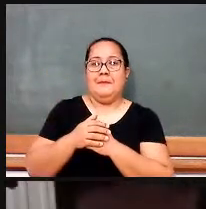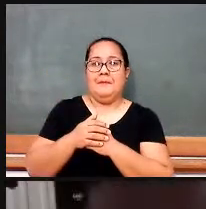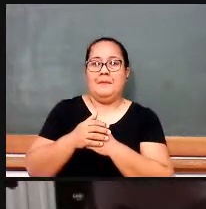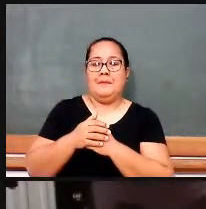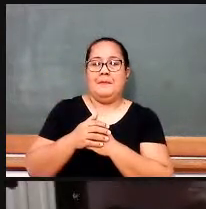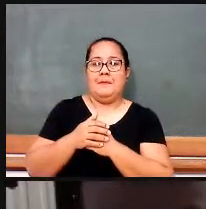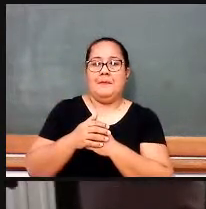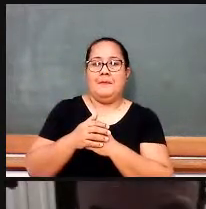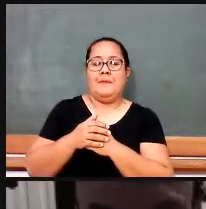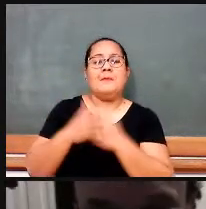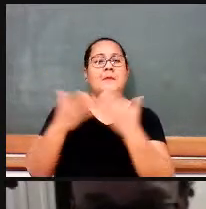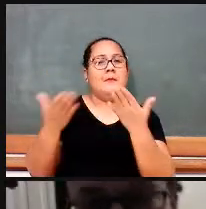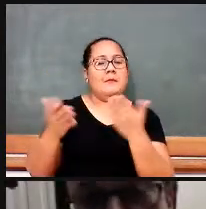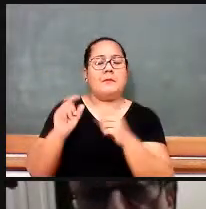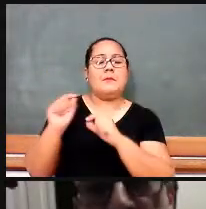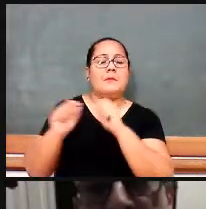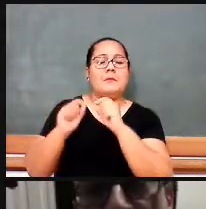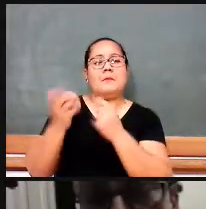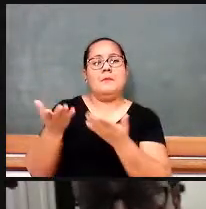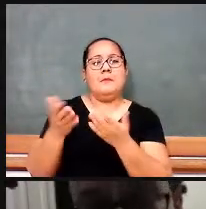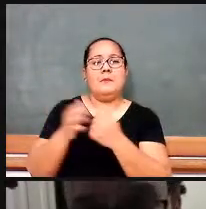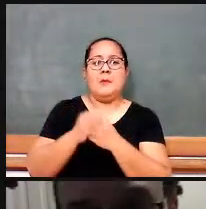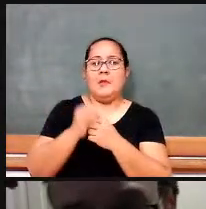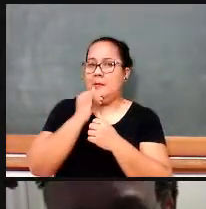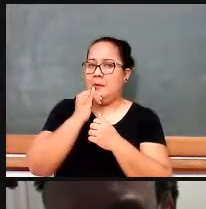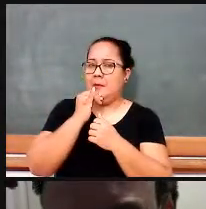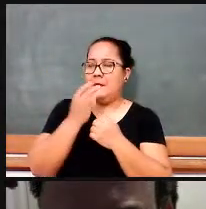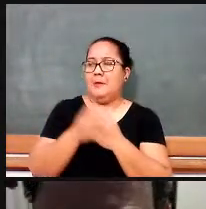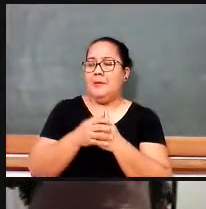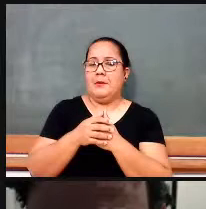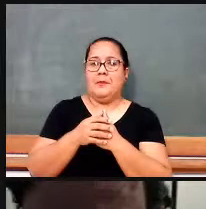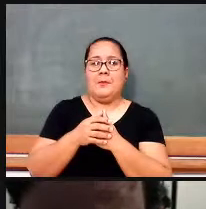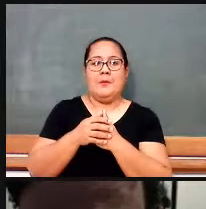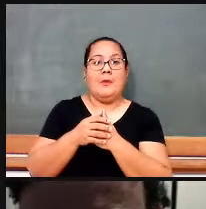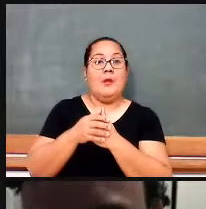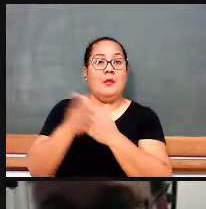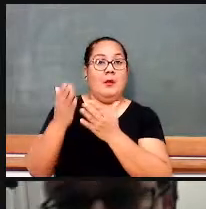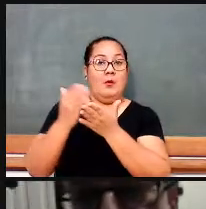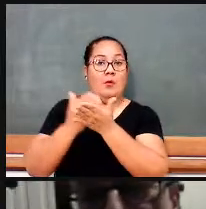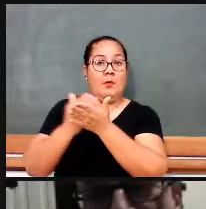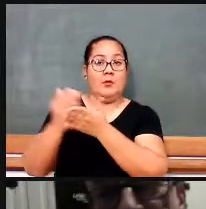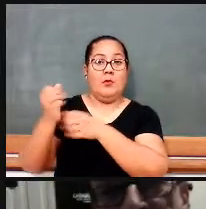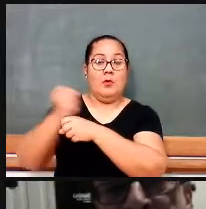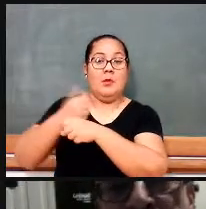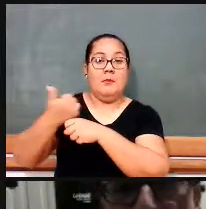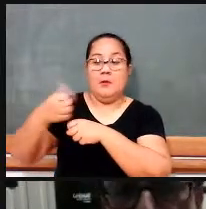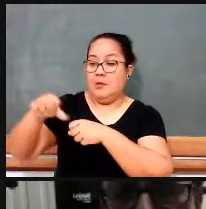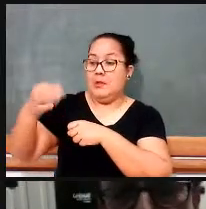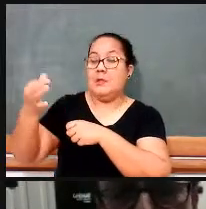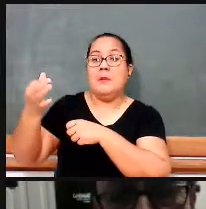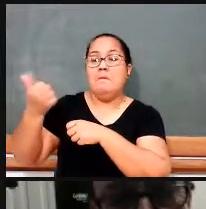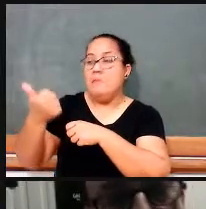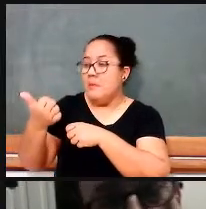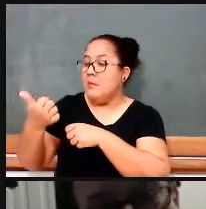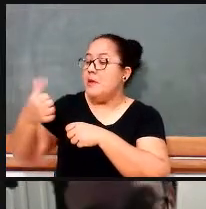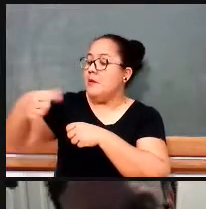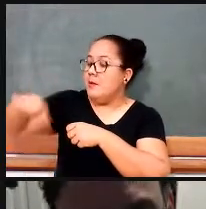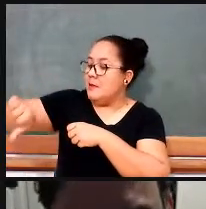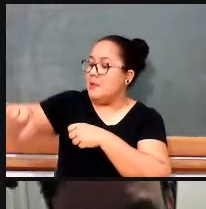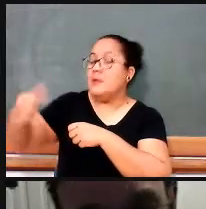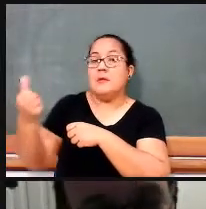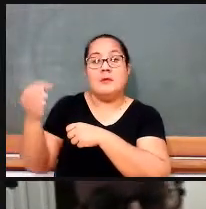Então, nós estamos dizendo que nos anos 60, estamos dizendo isso,